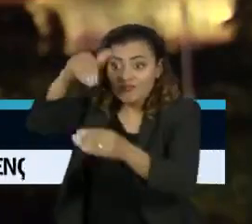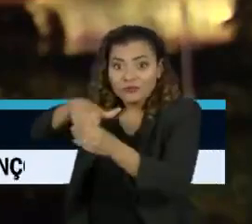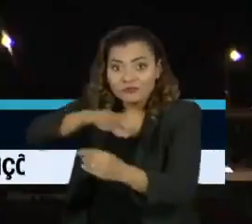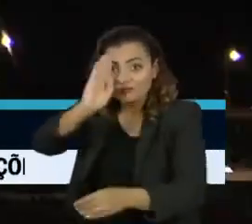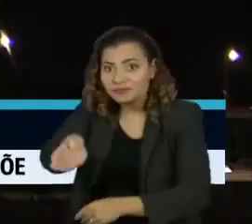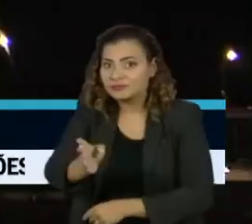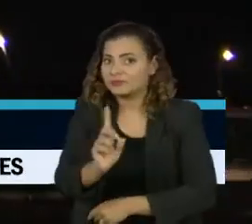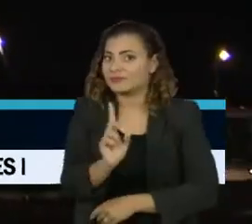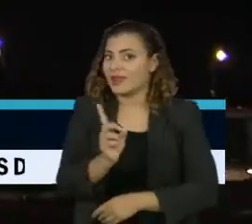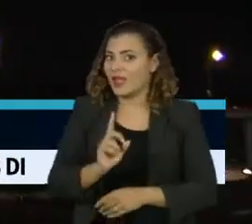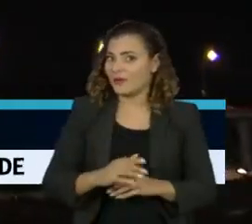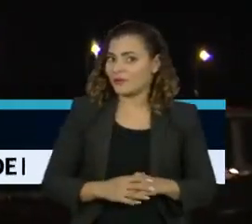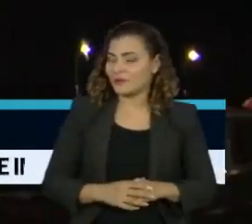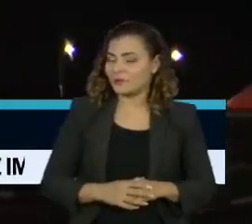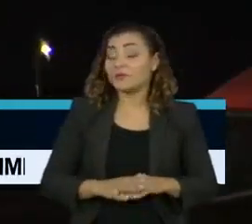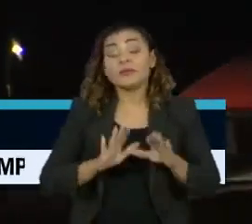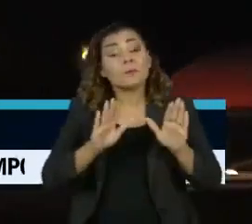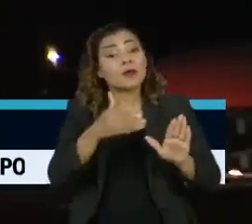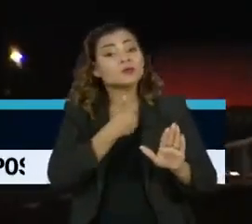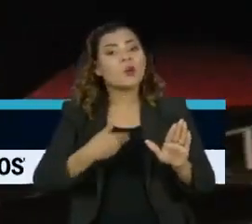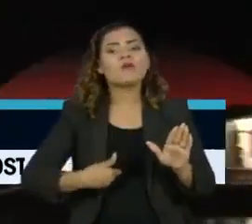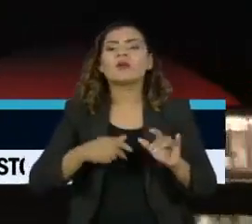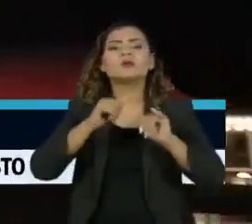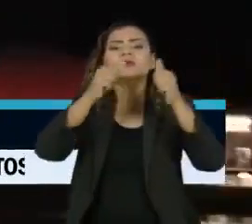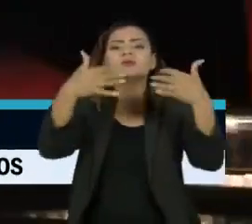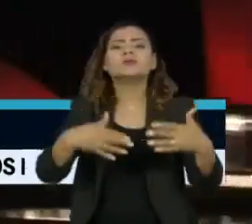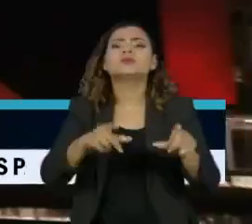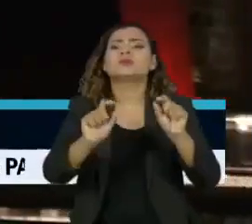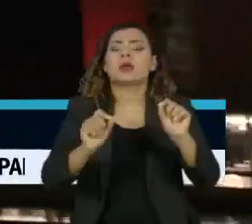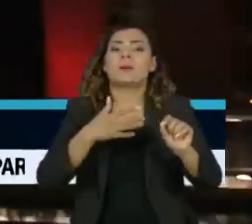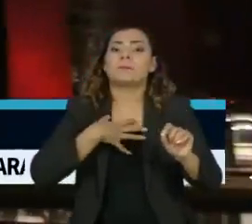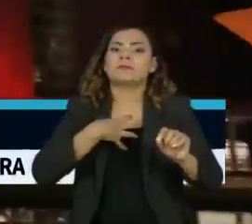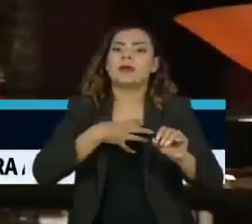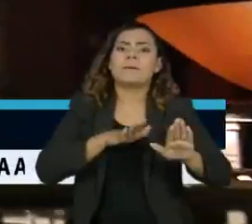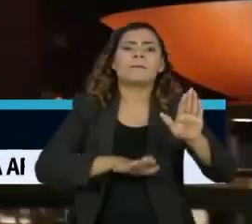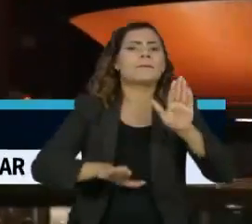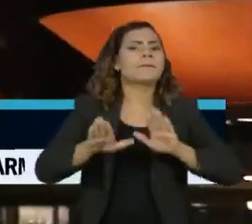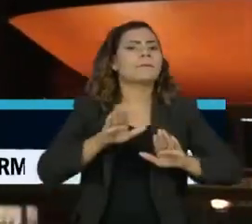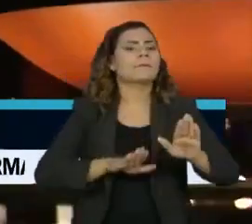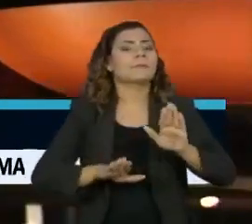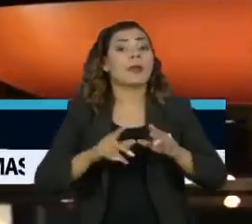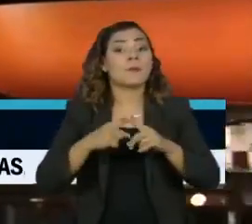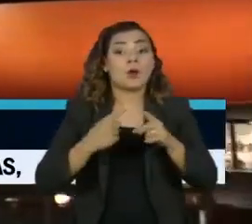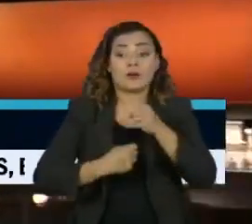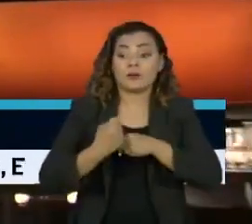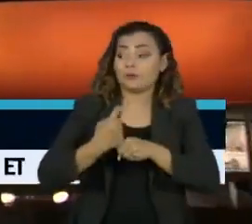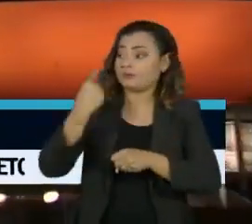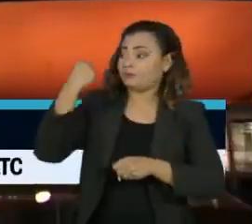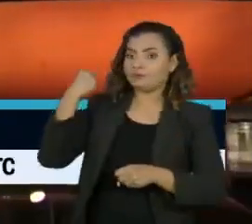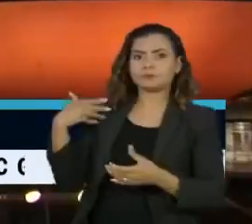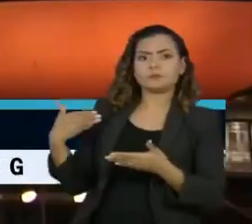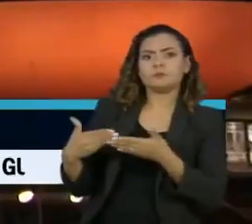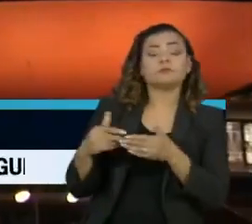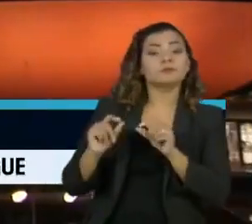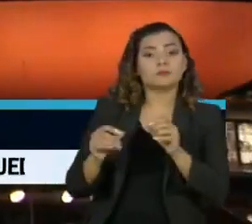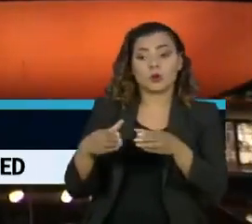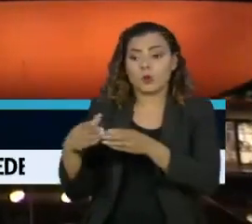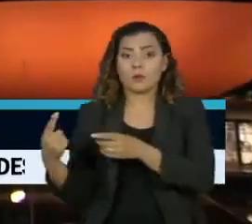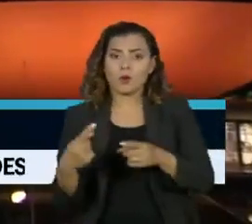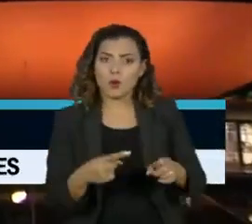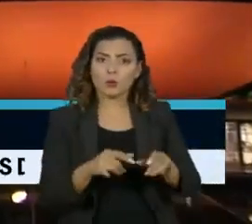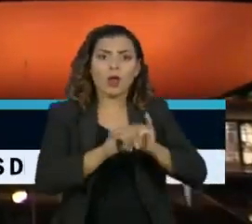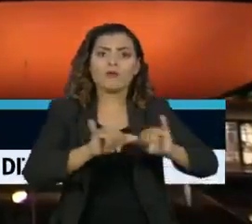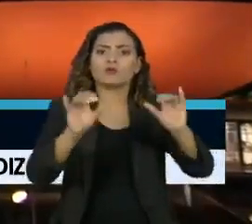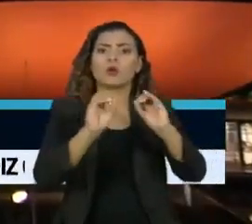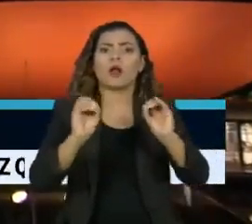parlamentares. Por isso mesmo, o governo adotou uma postura mais cautelosa do que no fim do ano passado, quando a oposição ainda não havia